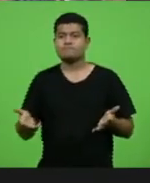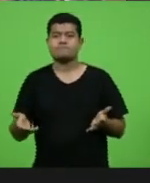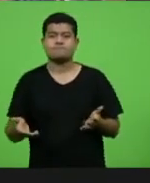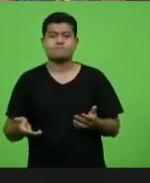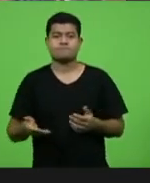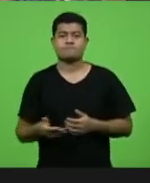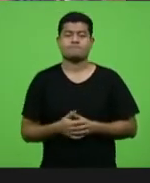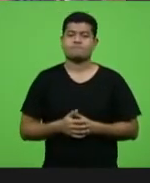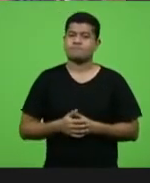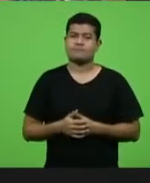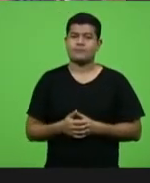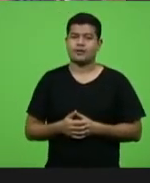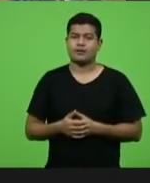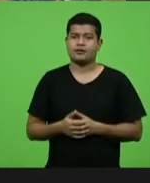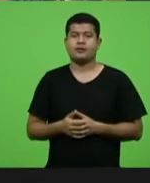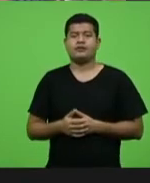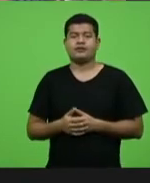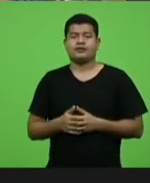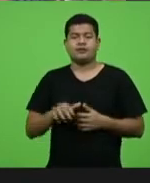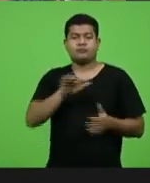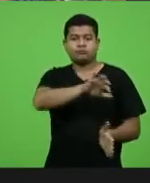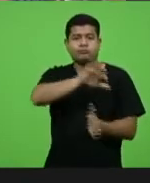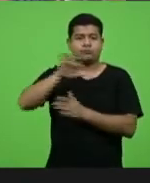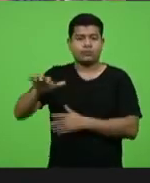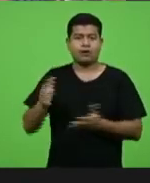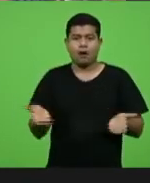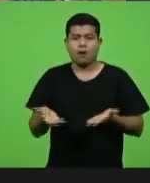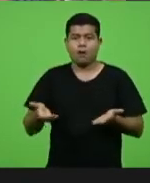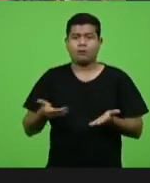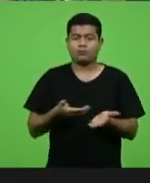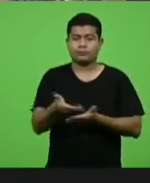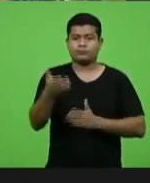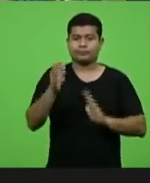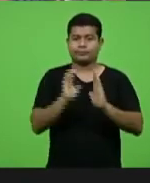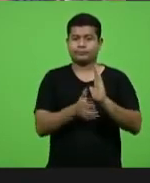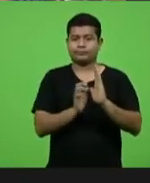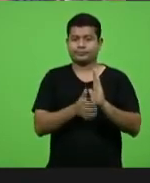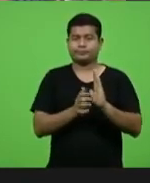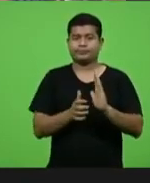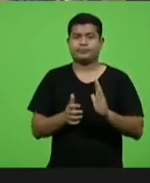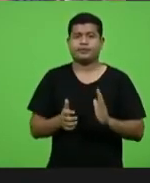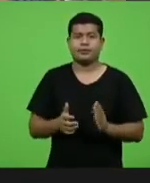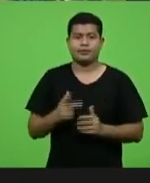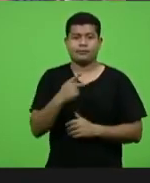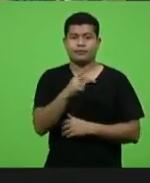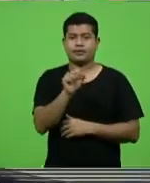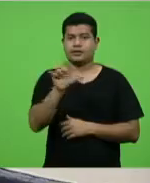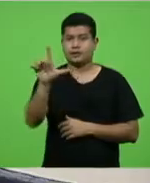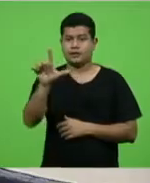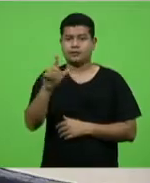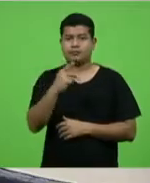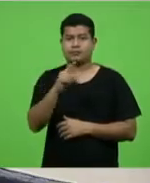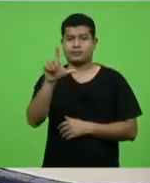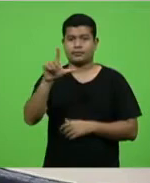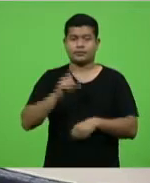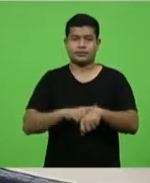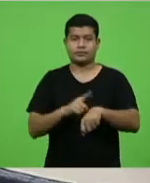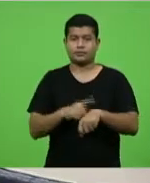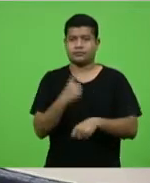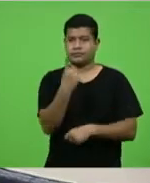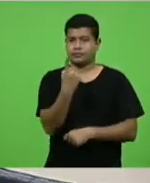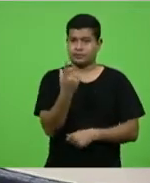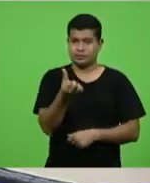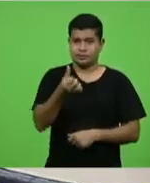Entraremos, então, no horário destinado aos partidos políticos. Primeiro bloco PSLPL por 16 minutos. Alguém fará o uso da palavra?